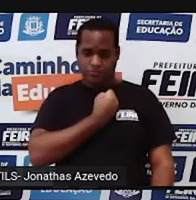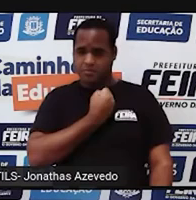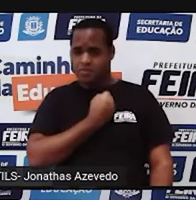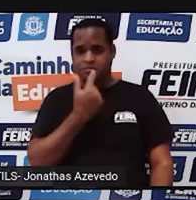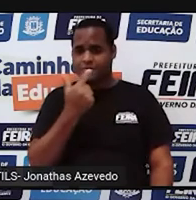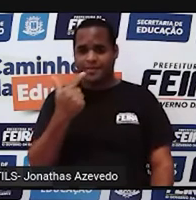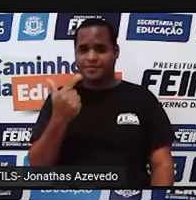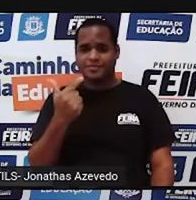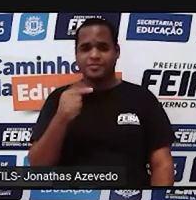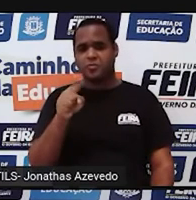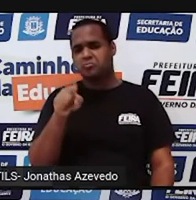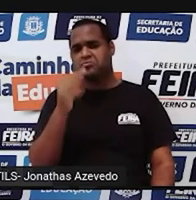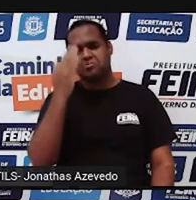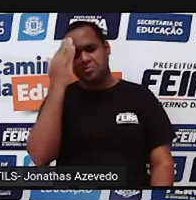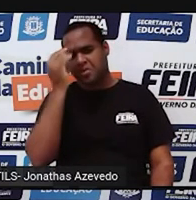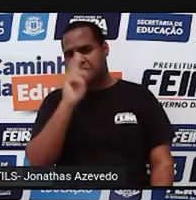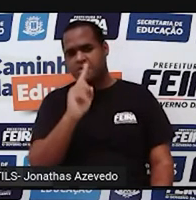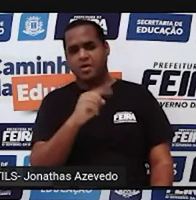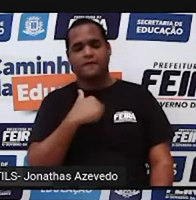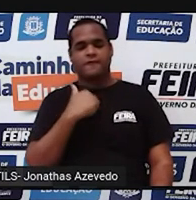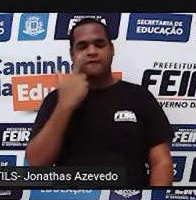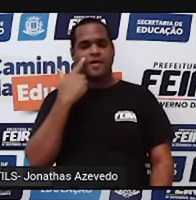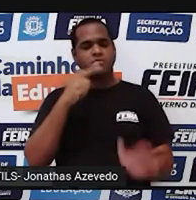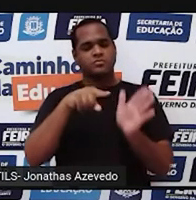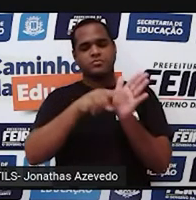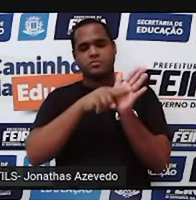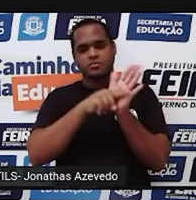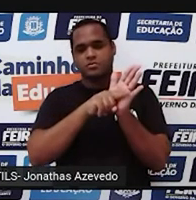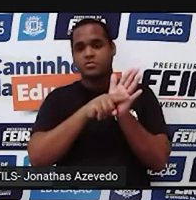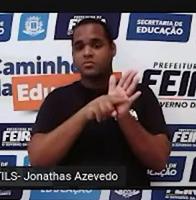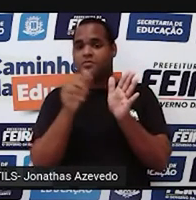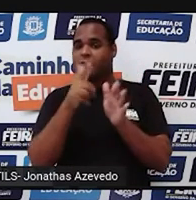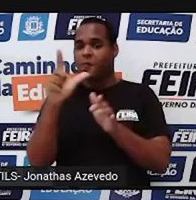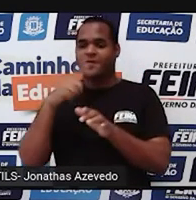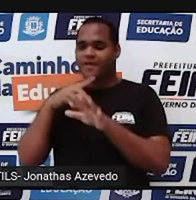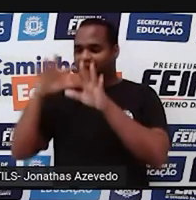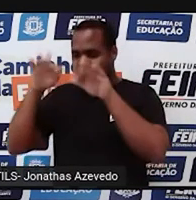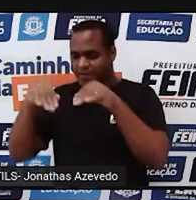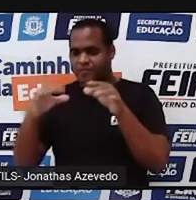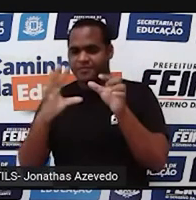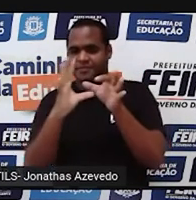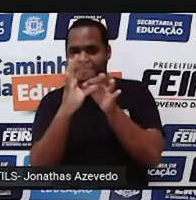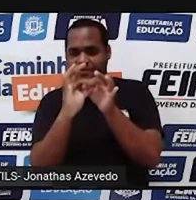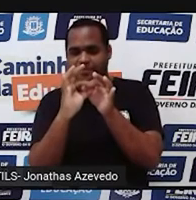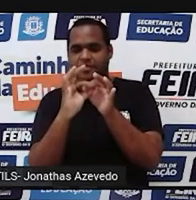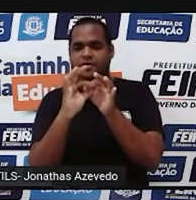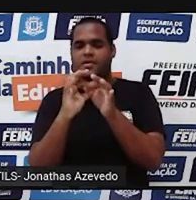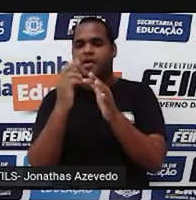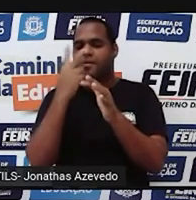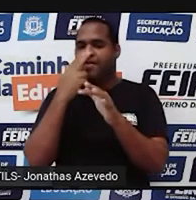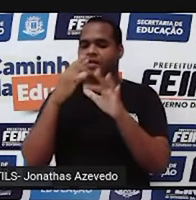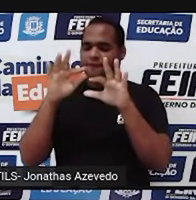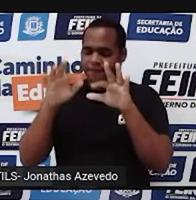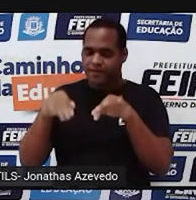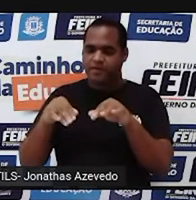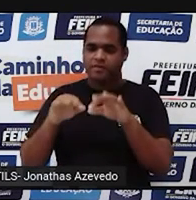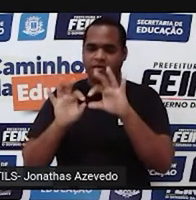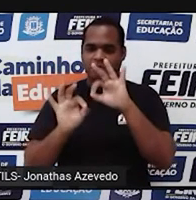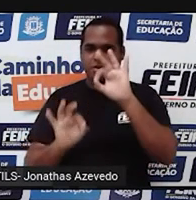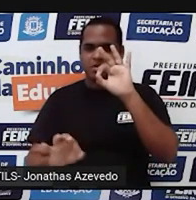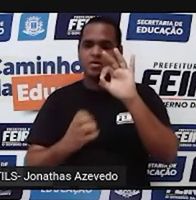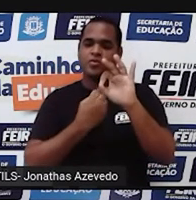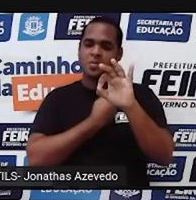onde começa. O que a gente vem dos negativos e vem do infinito, porque são infinitos números negativos,